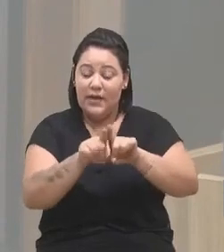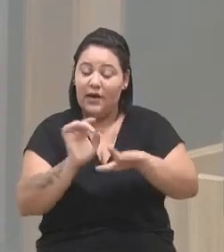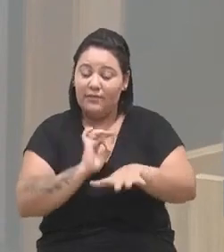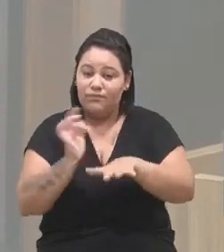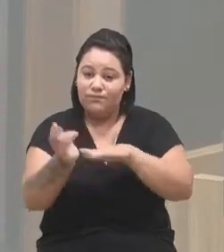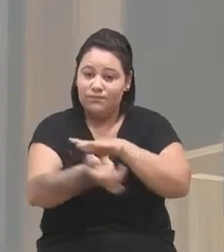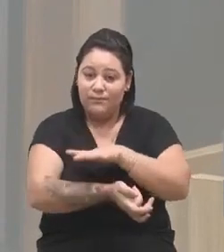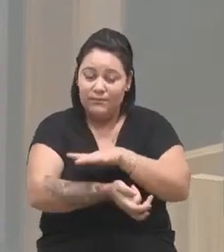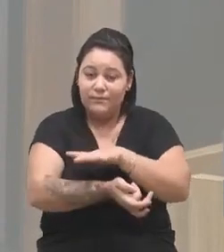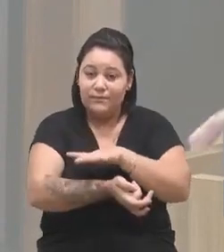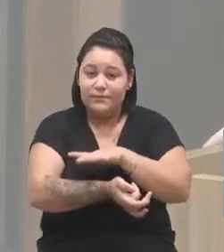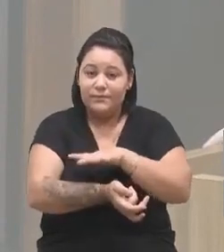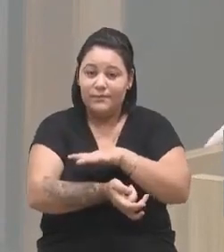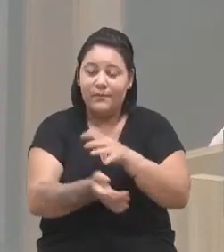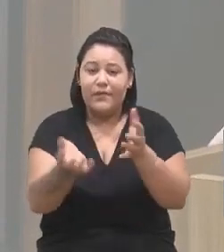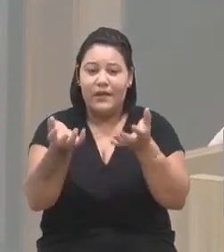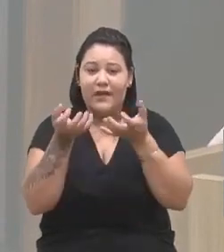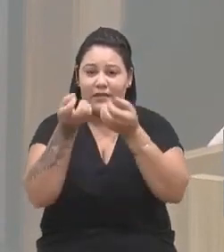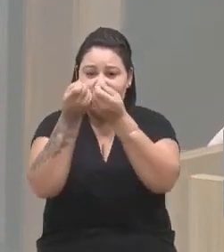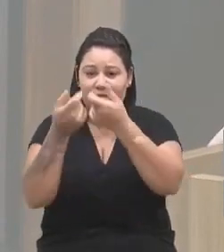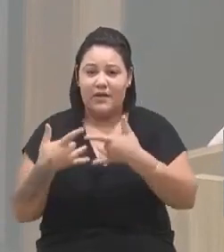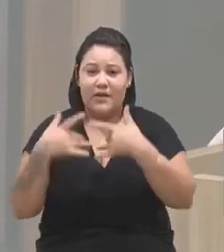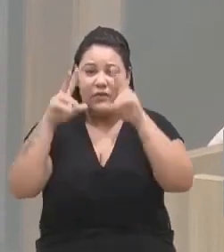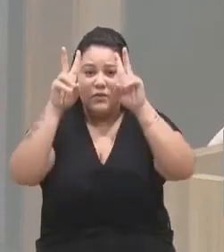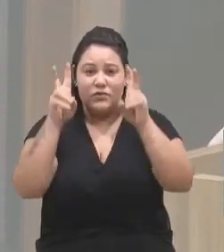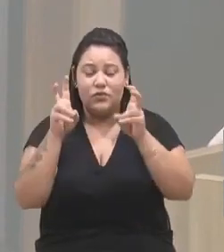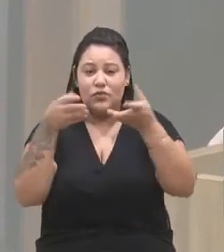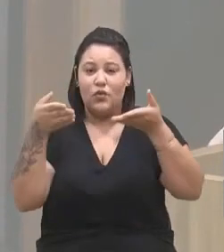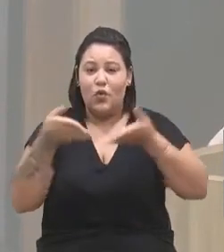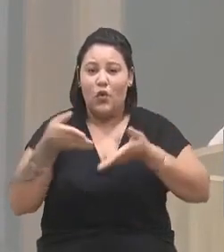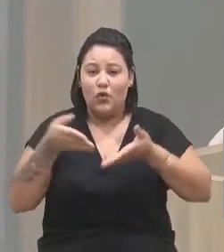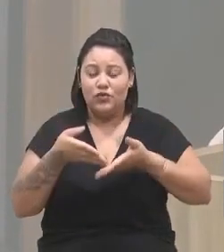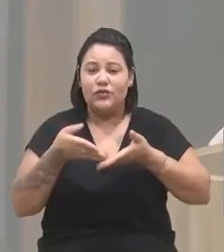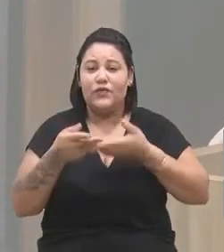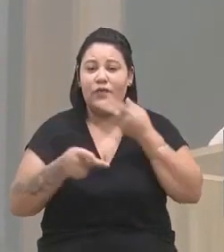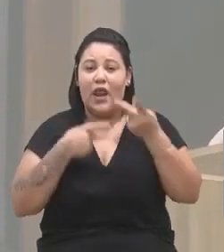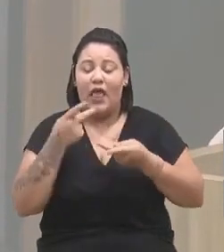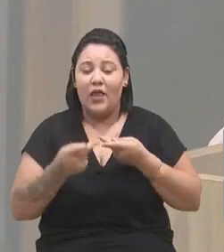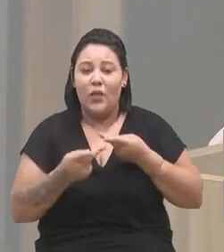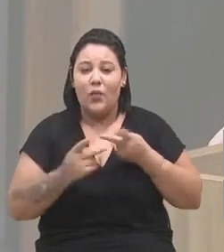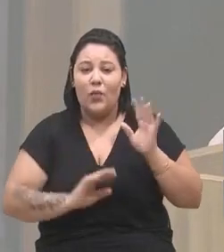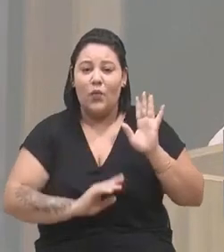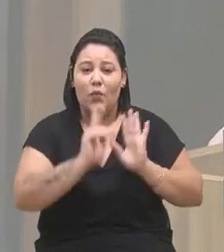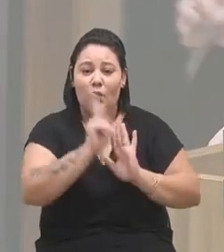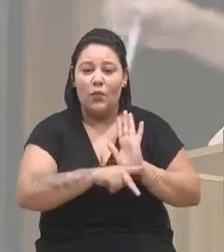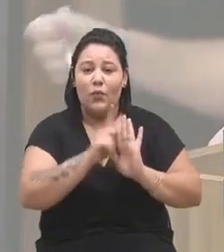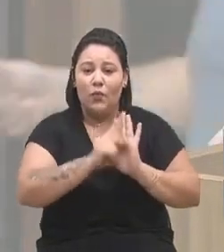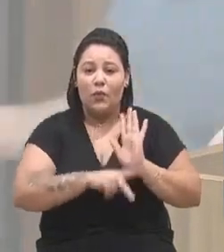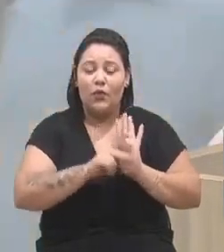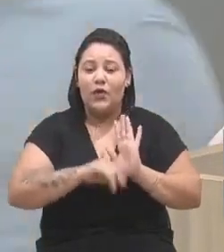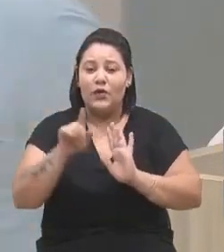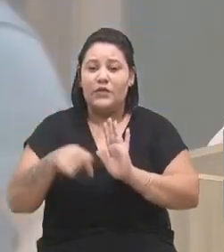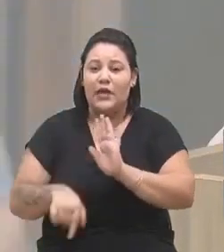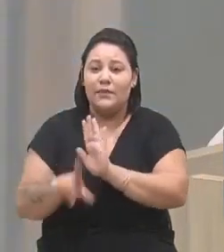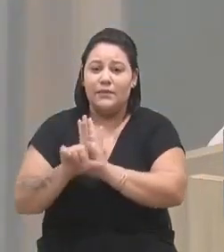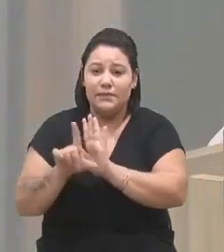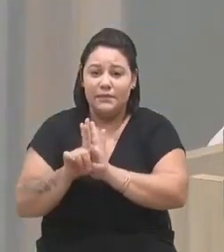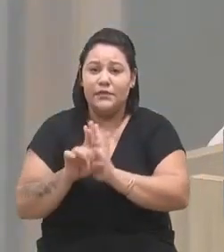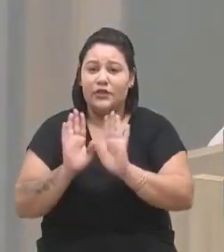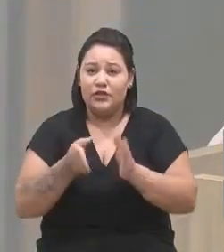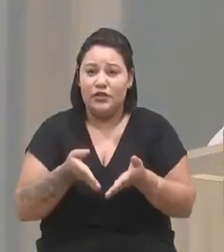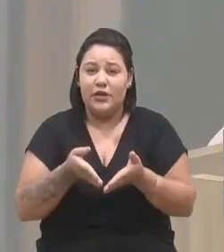pelas redes sociais. Quero trazer um tema hoje referente a um projeto de lei que, inclusive, estudamos no